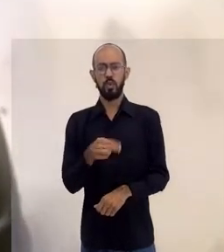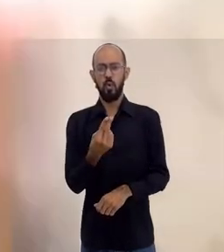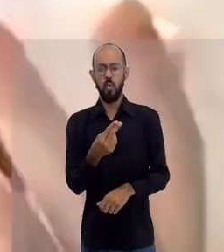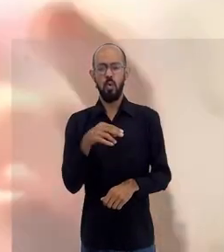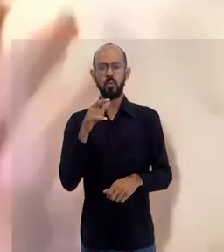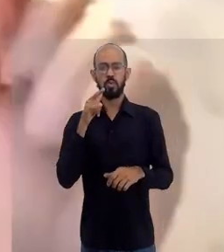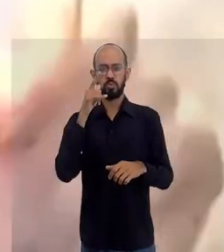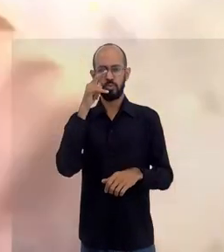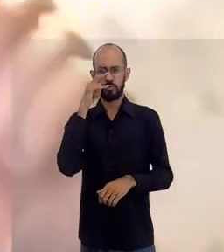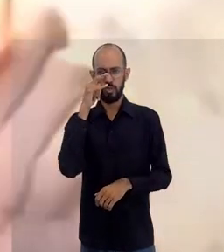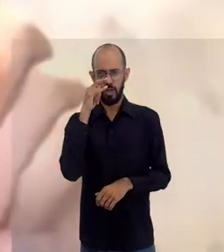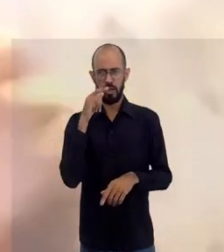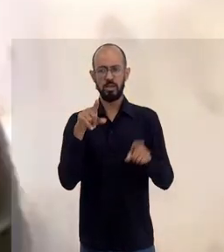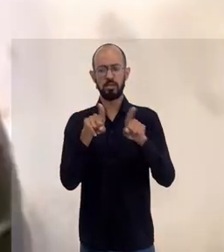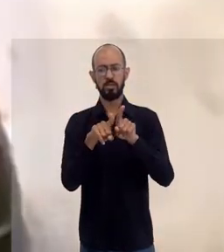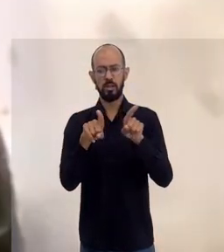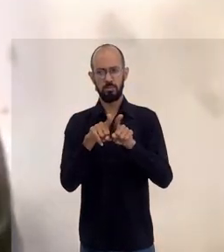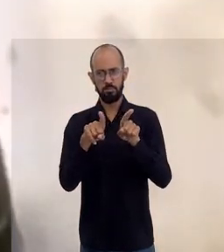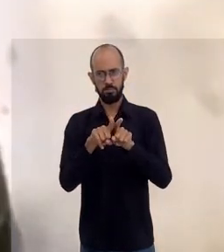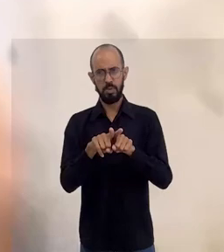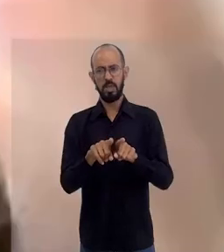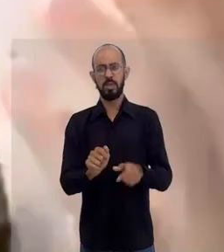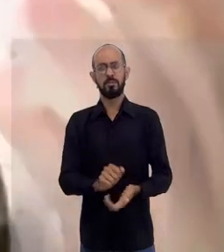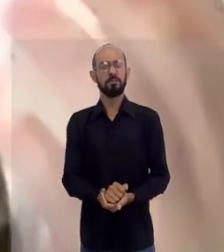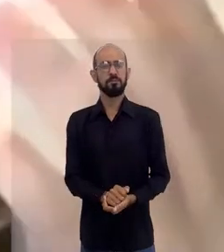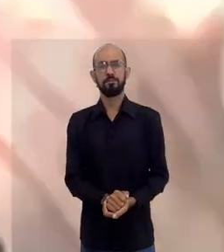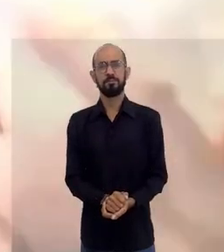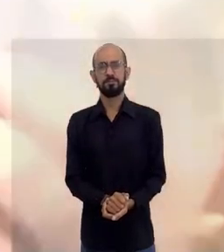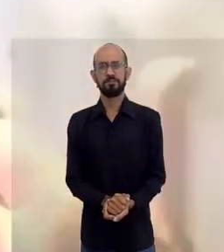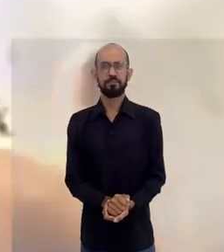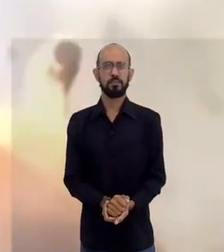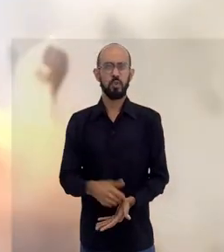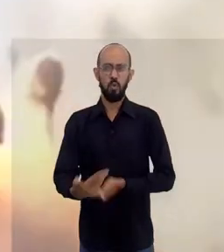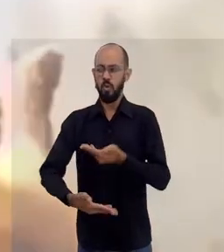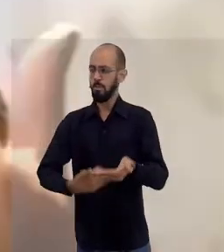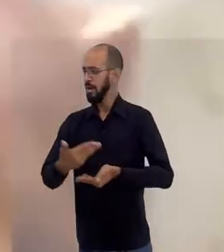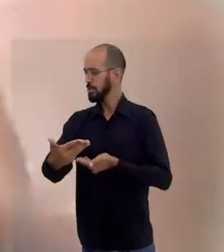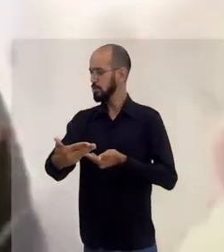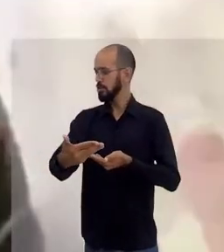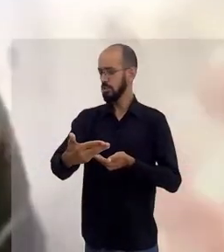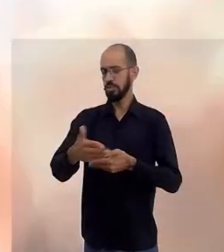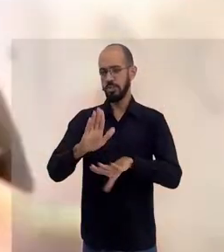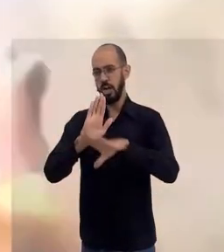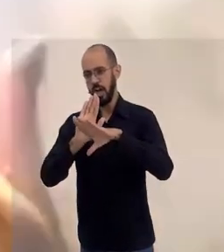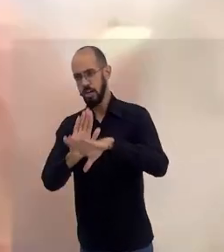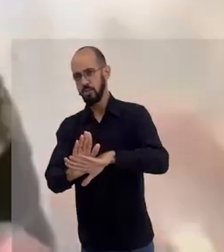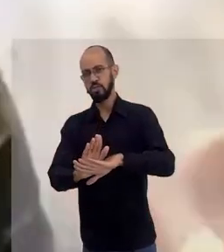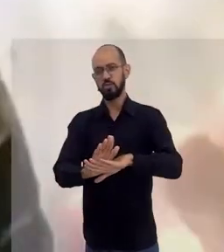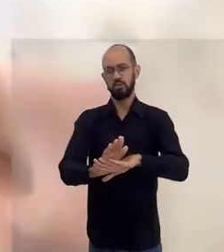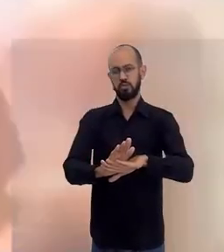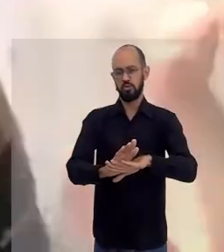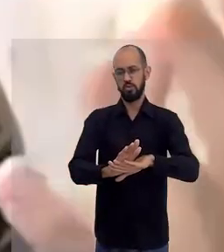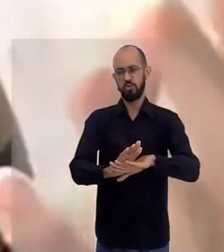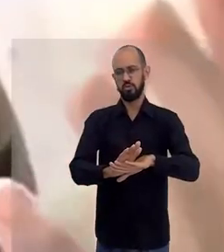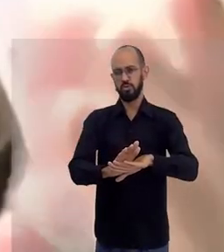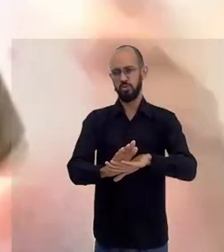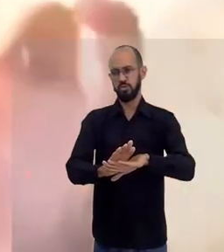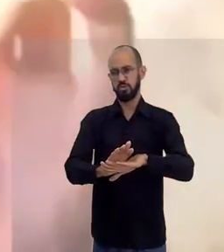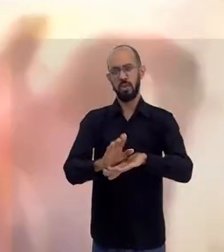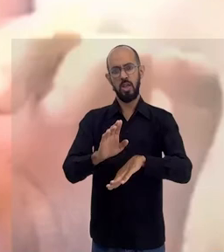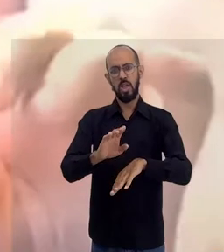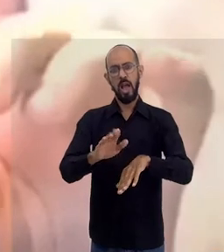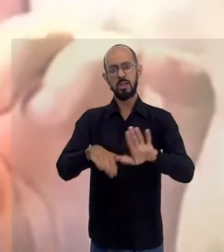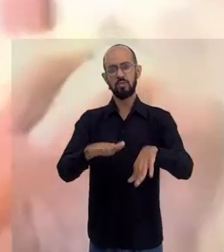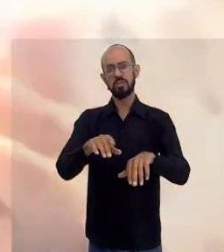.br ou no Instagram projetogarrafanomar, tudo junto, e compartilhe e ajude, de alguma maneira,